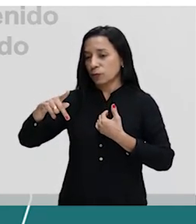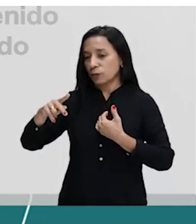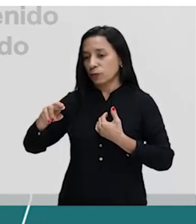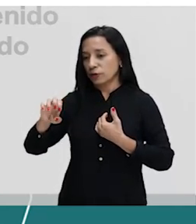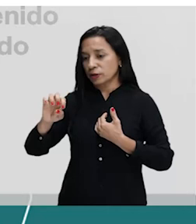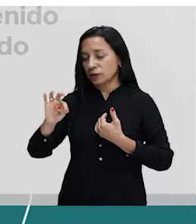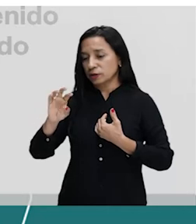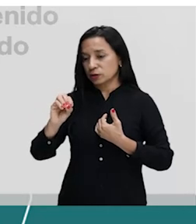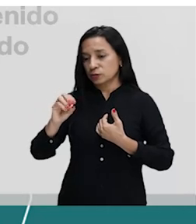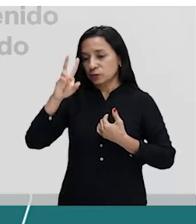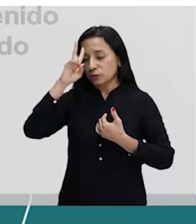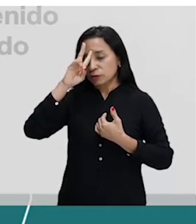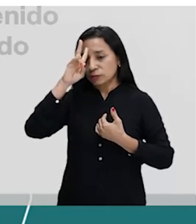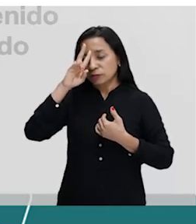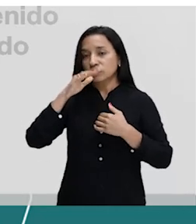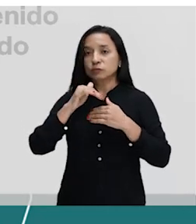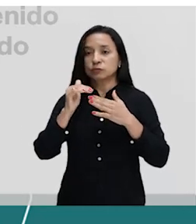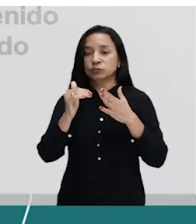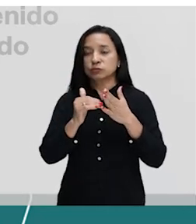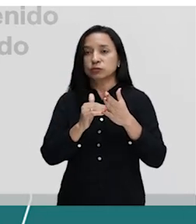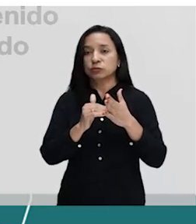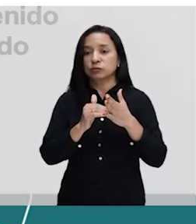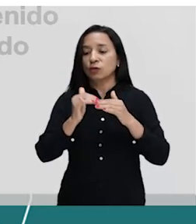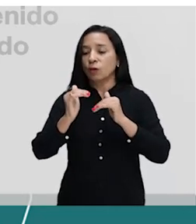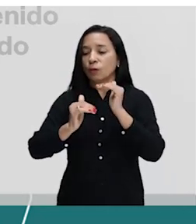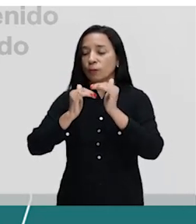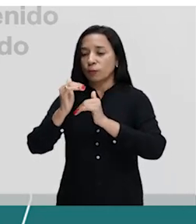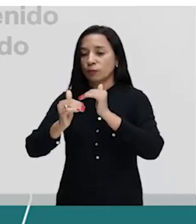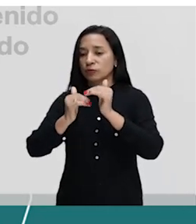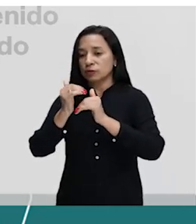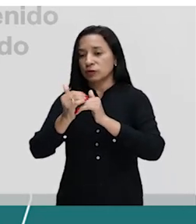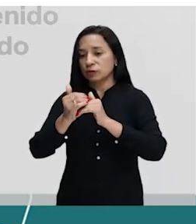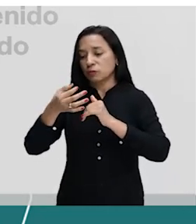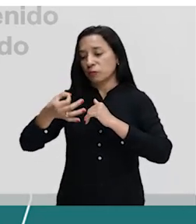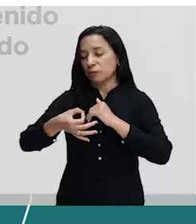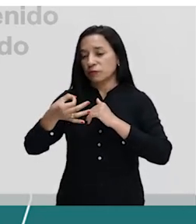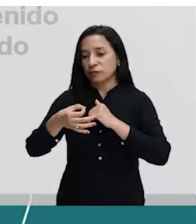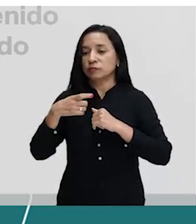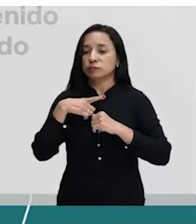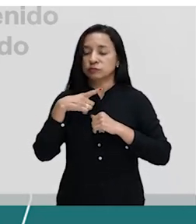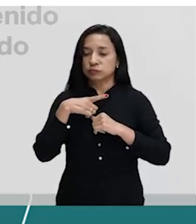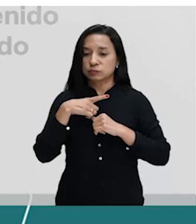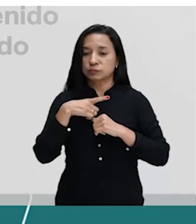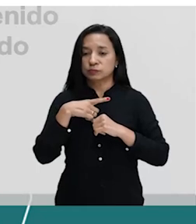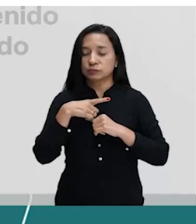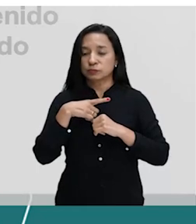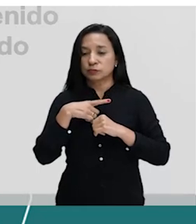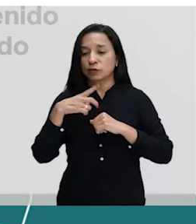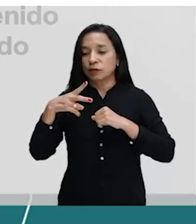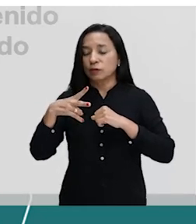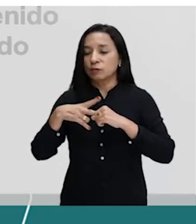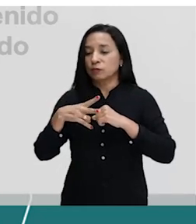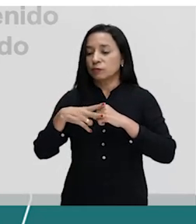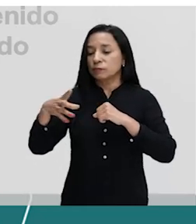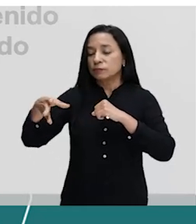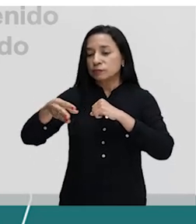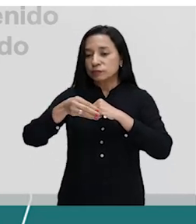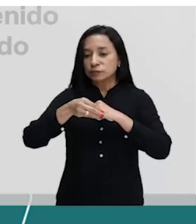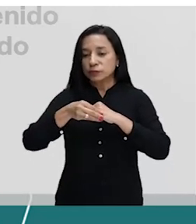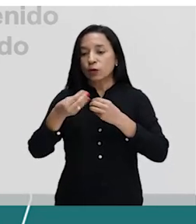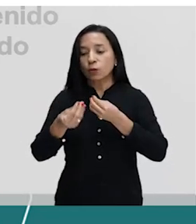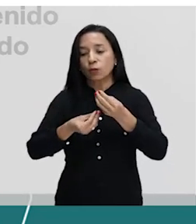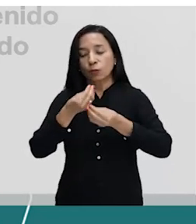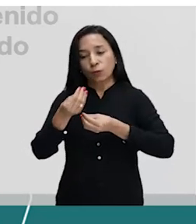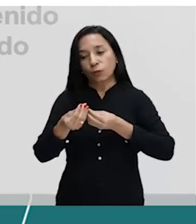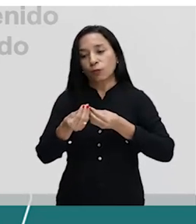lembrando a vocês que todo processo perfeito ele tem o verbo auxiliar como lá